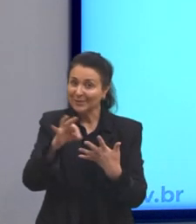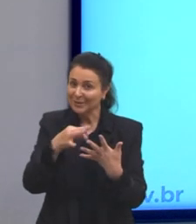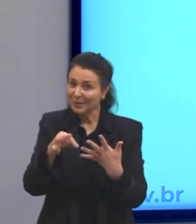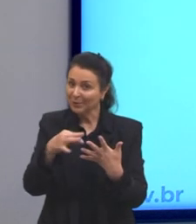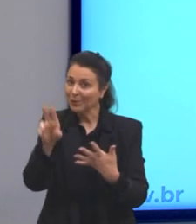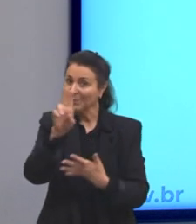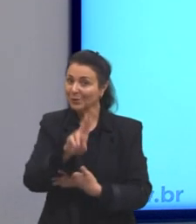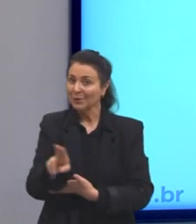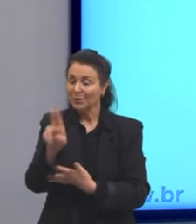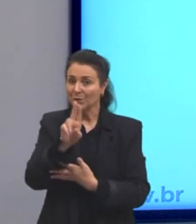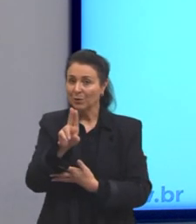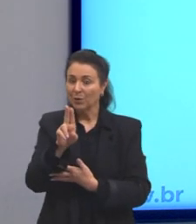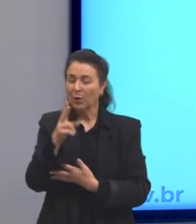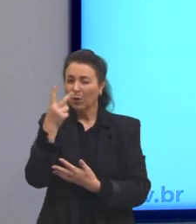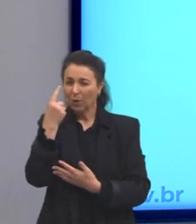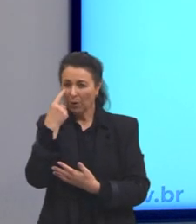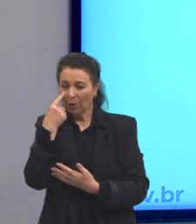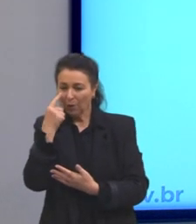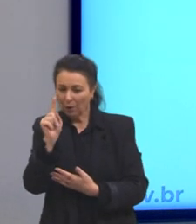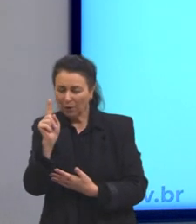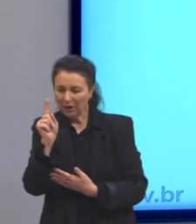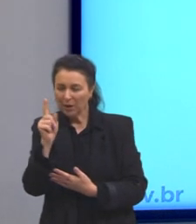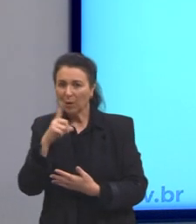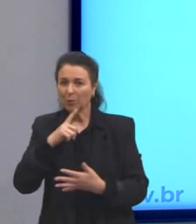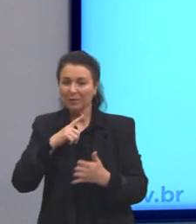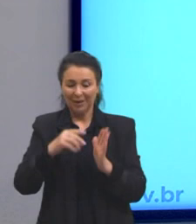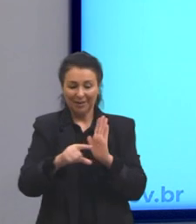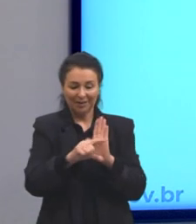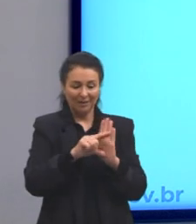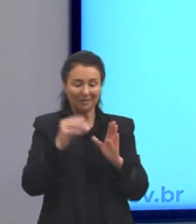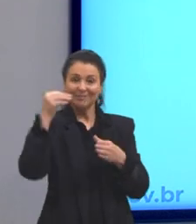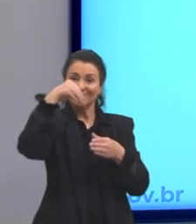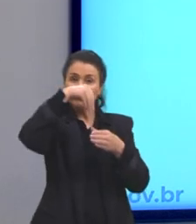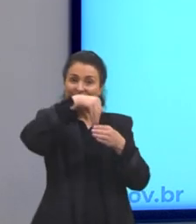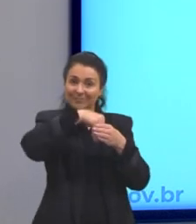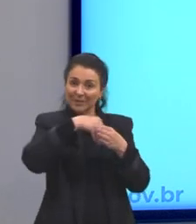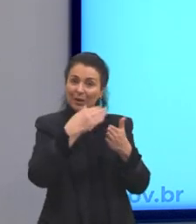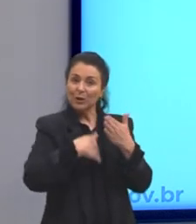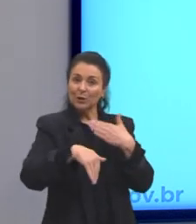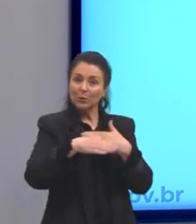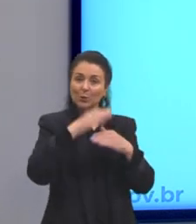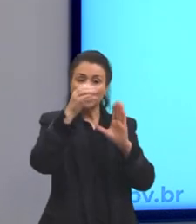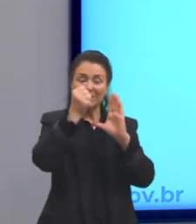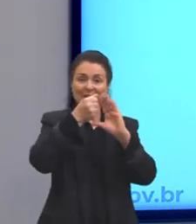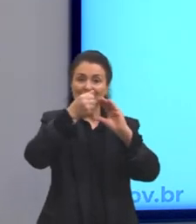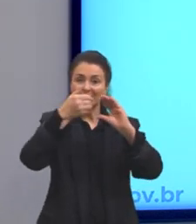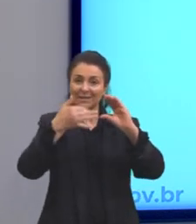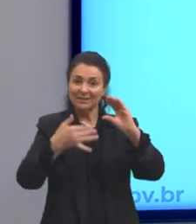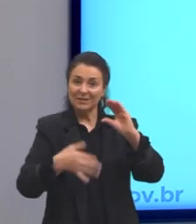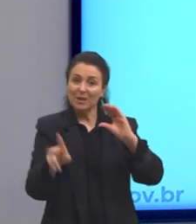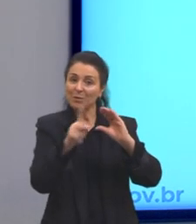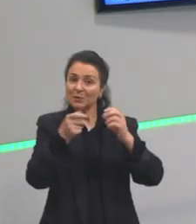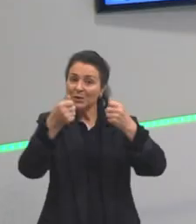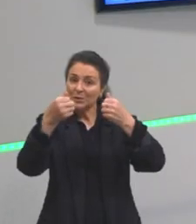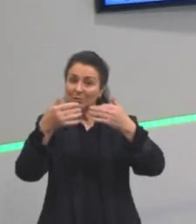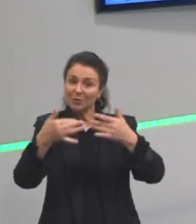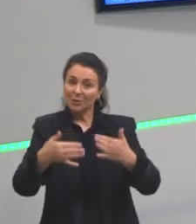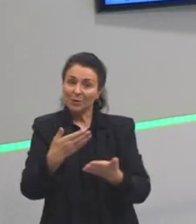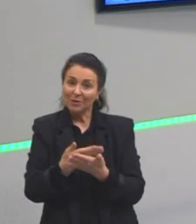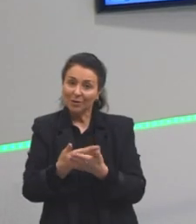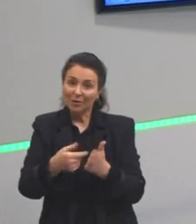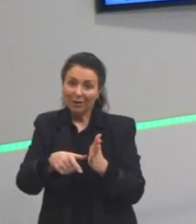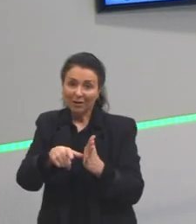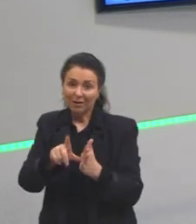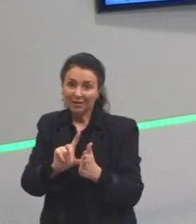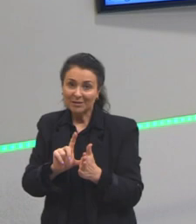gente tem, dentro desse trechinho, todas essas características que eu acabei de comentar com vocês. Então,